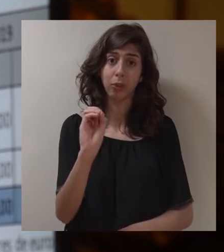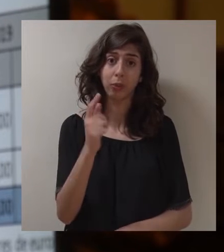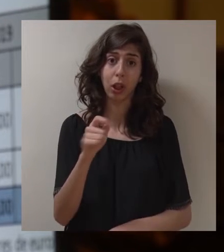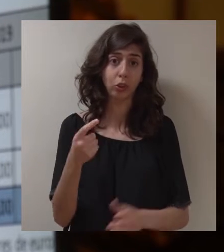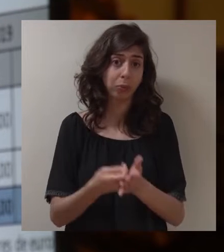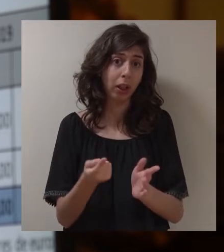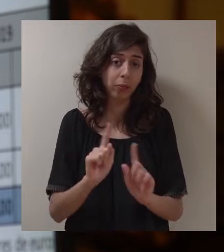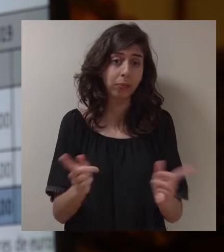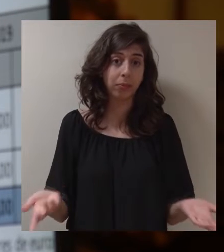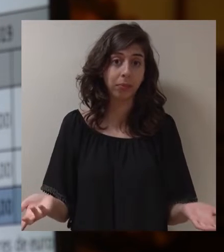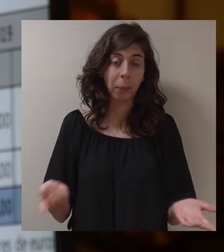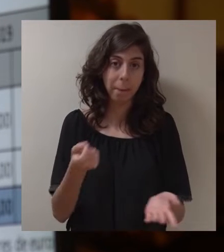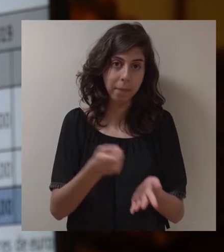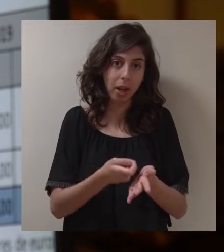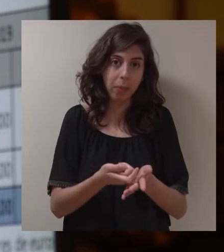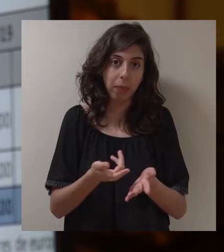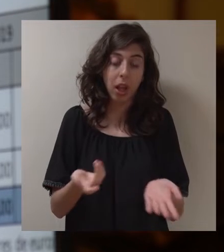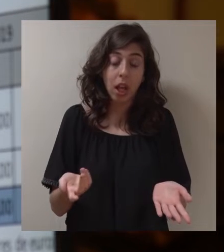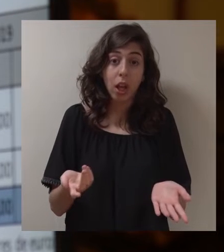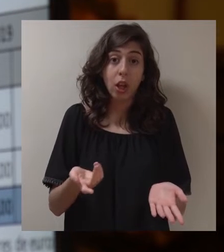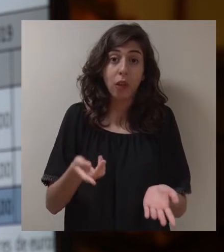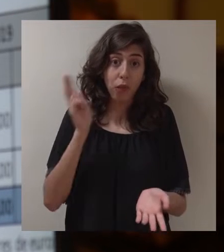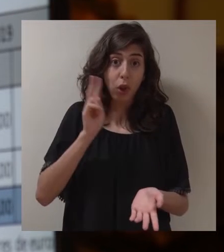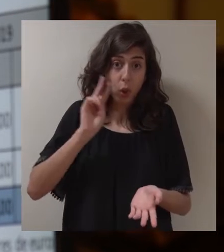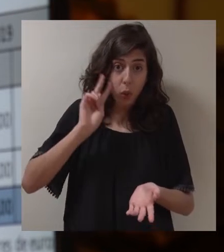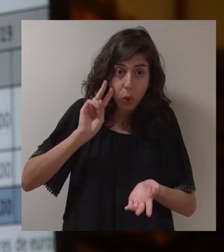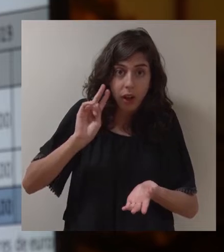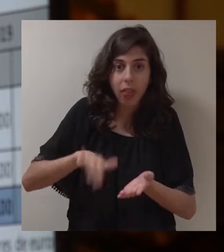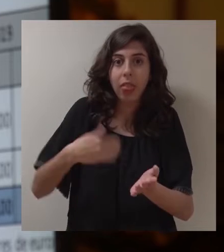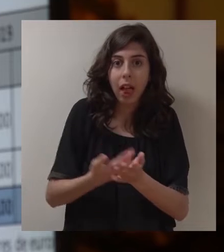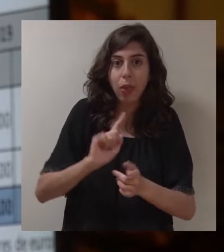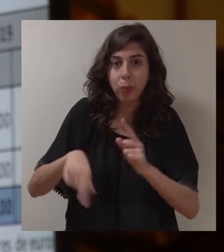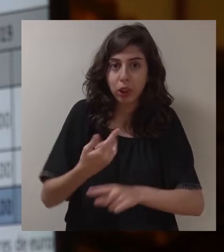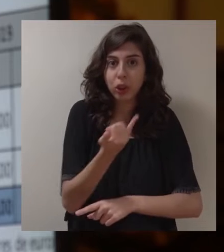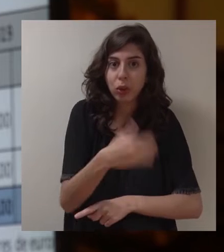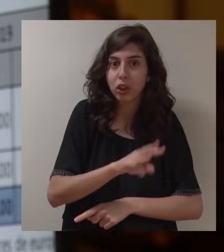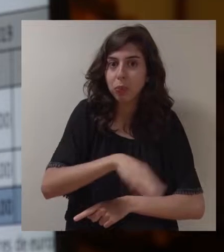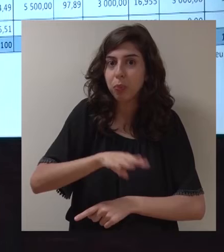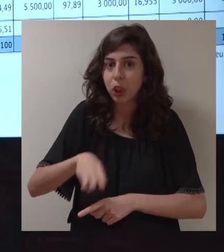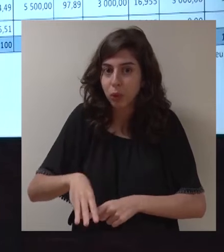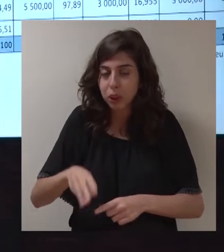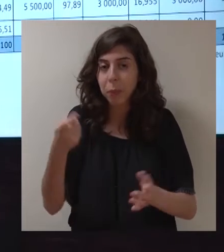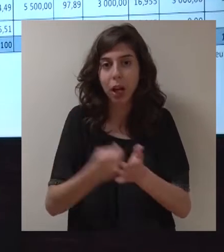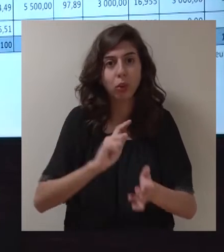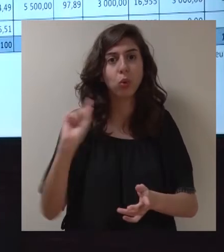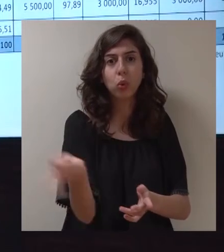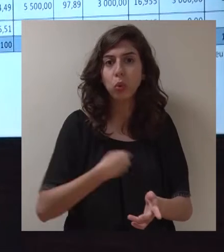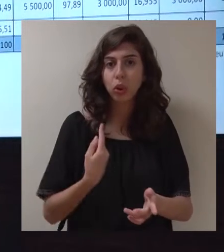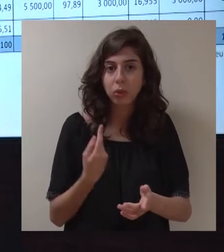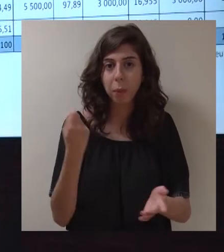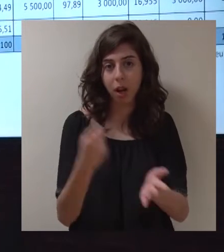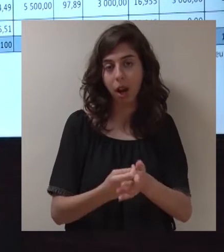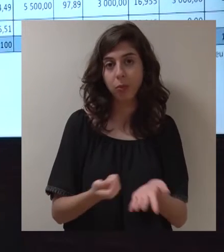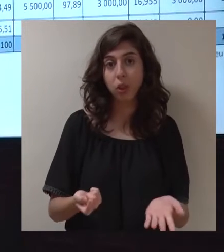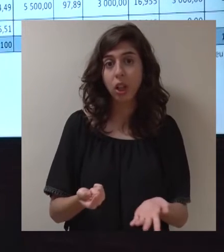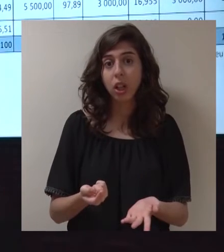zero. E fechamos com zero. Repito, porque não é de desvalorizar depois de termos pago 200 milhões. De termos todos pago 200